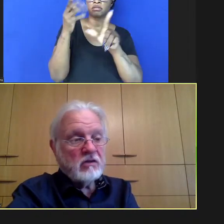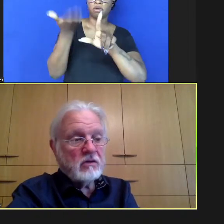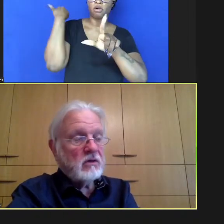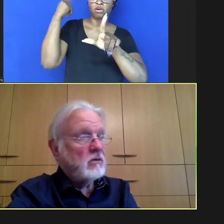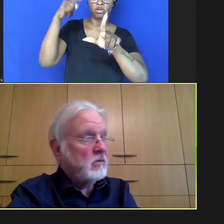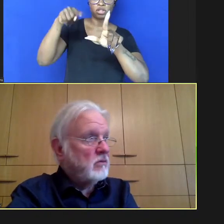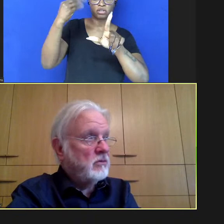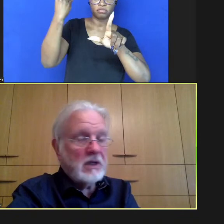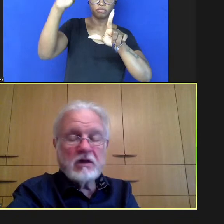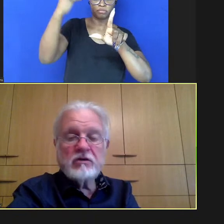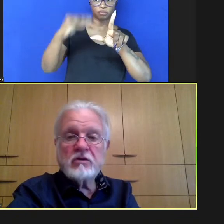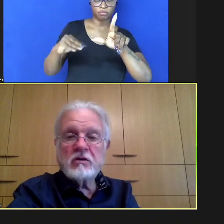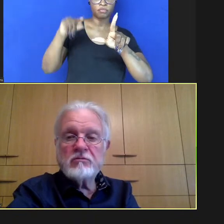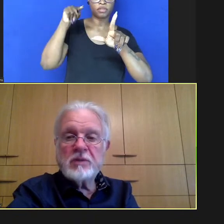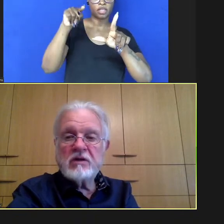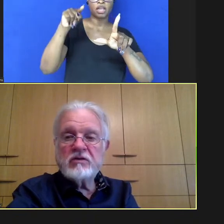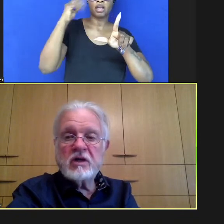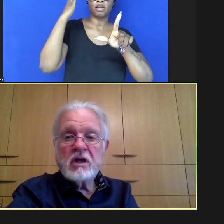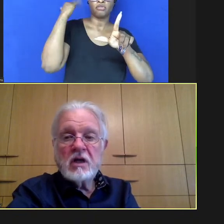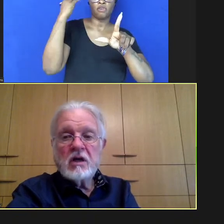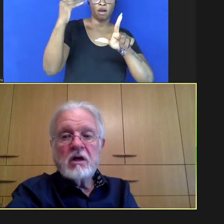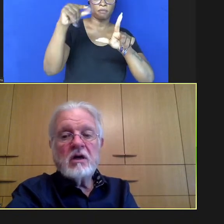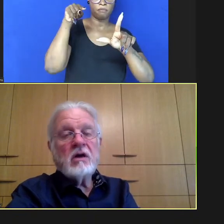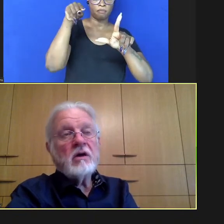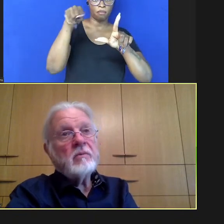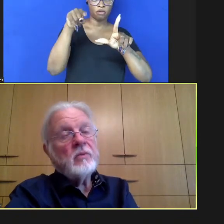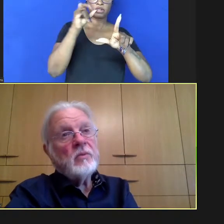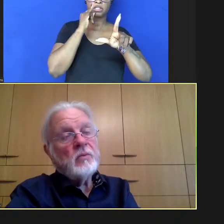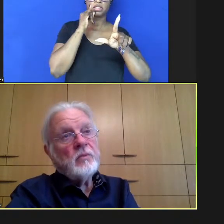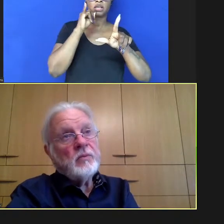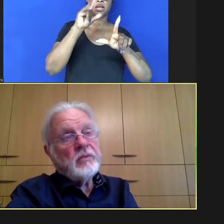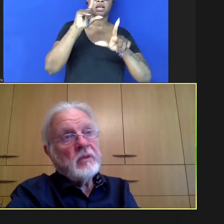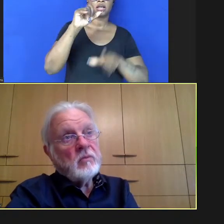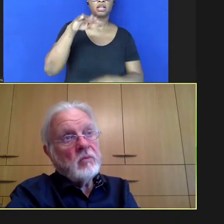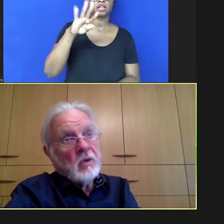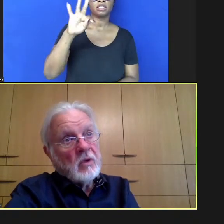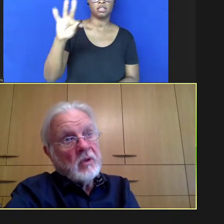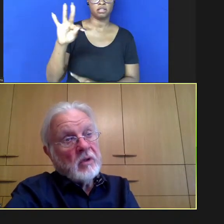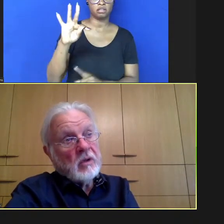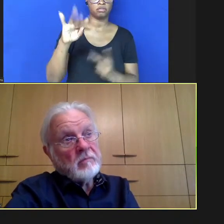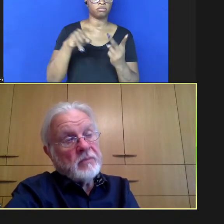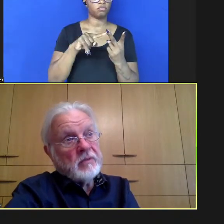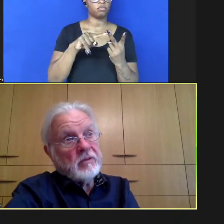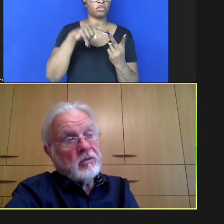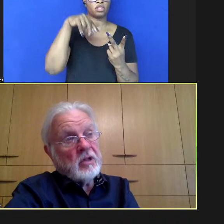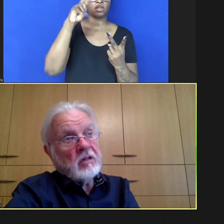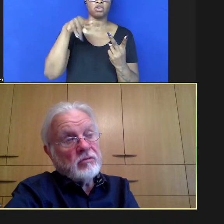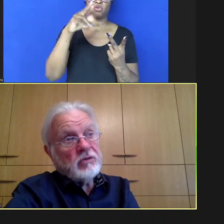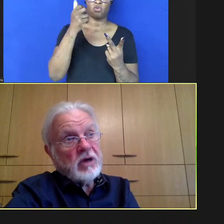publicações muito prestigiosas como o Lancet ou o New England